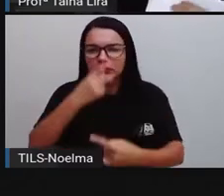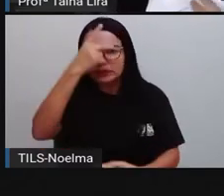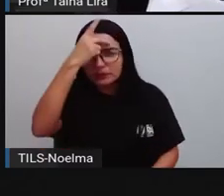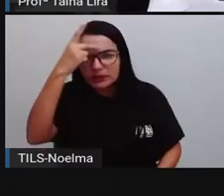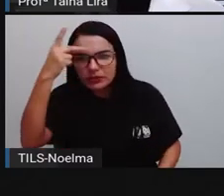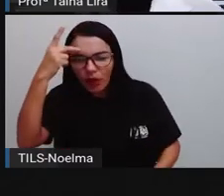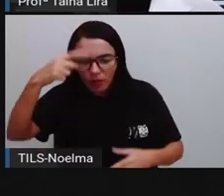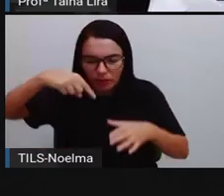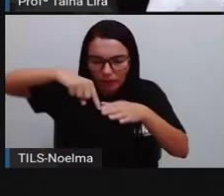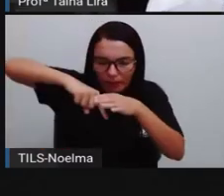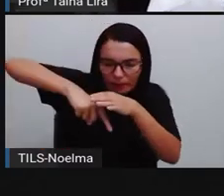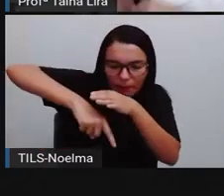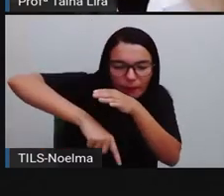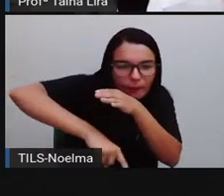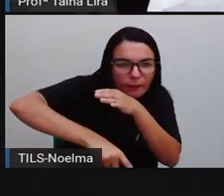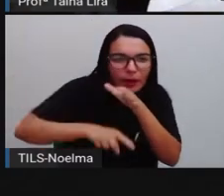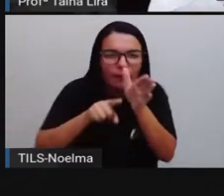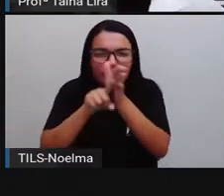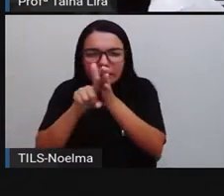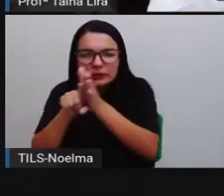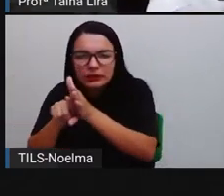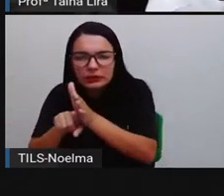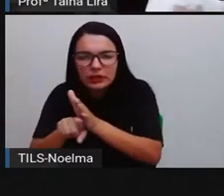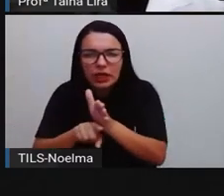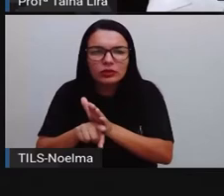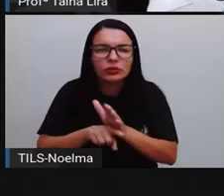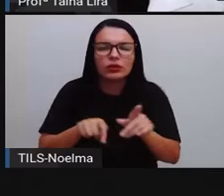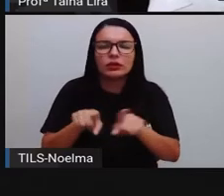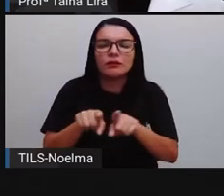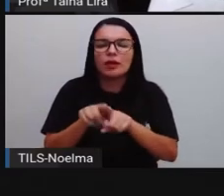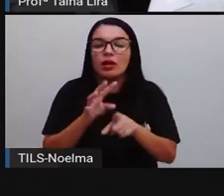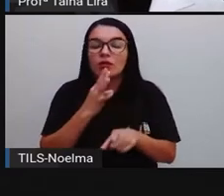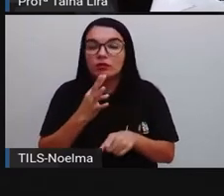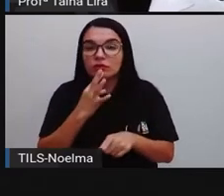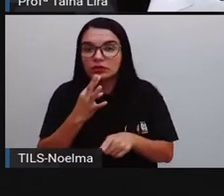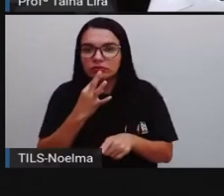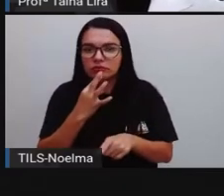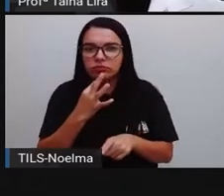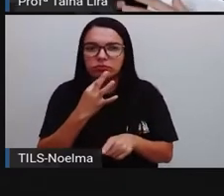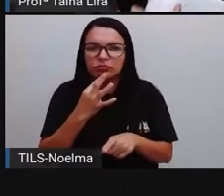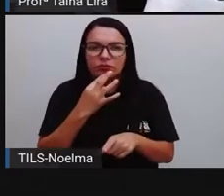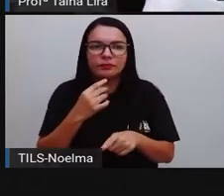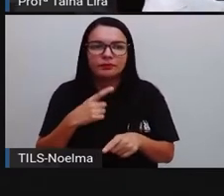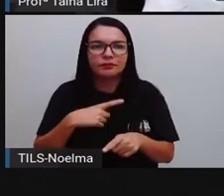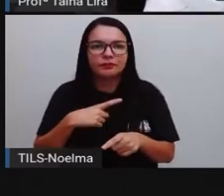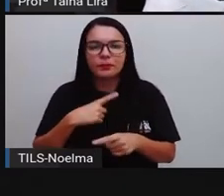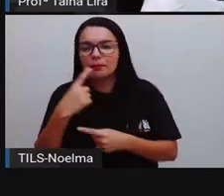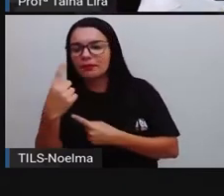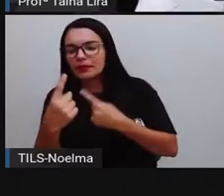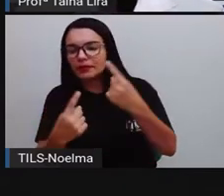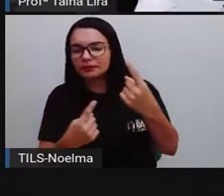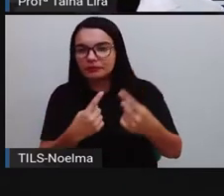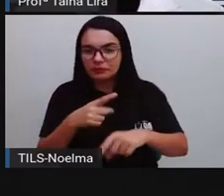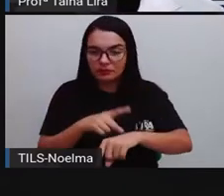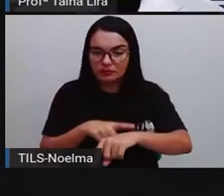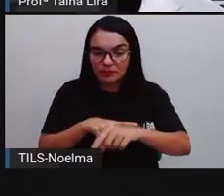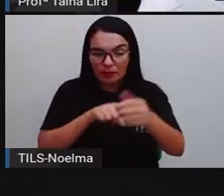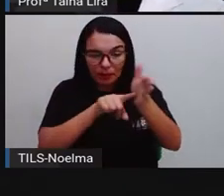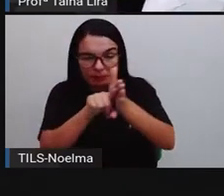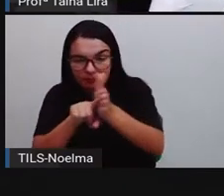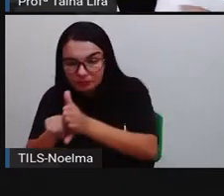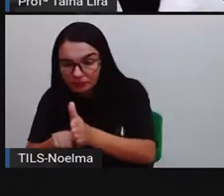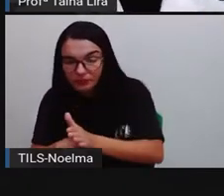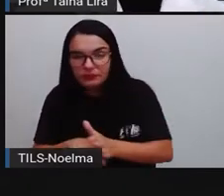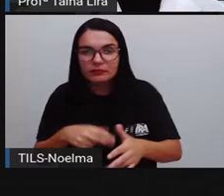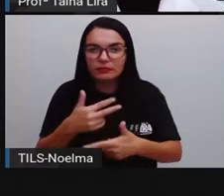que são pesquisadores, que até já conhecem, pesquisam, muitas vezes passam um tempo grande ali pesquisando